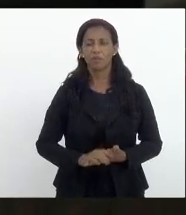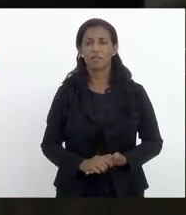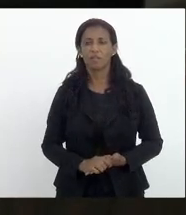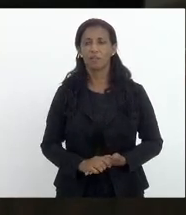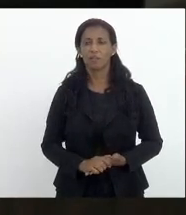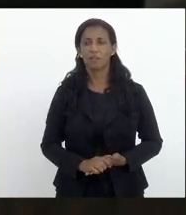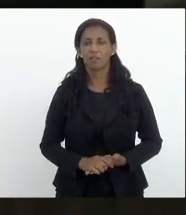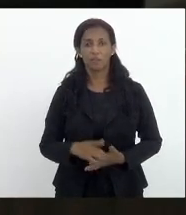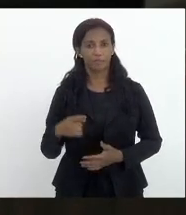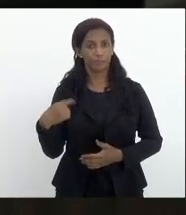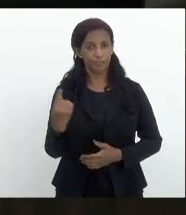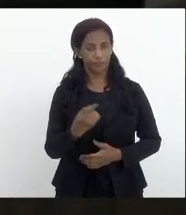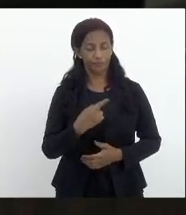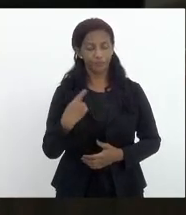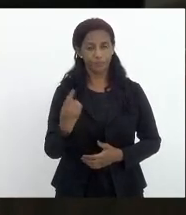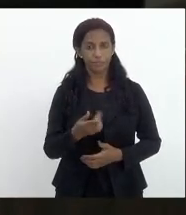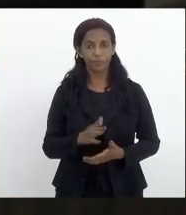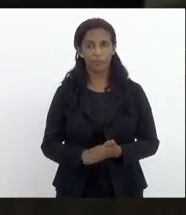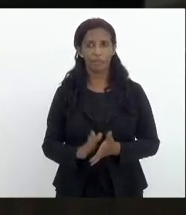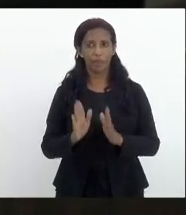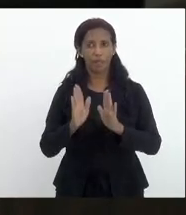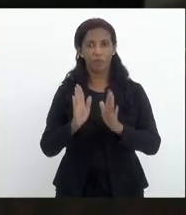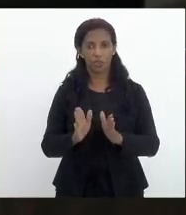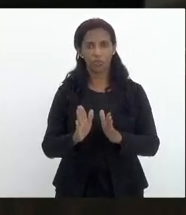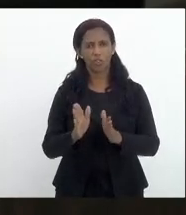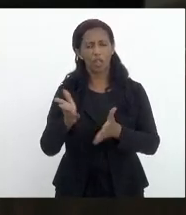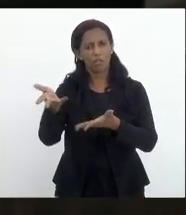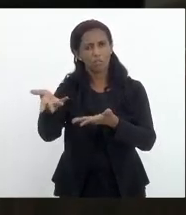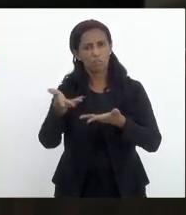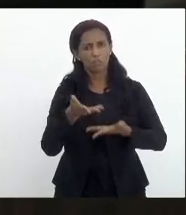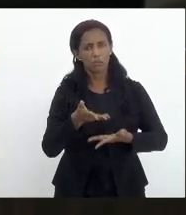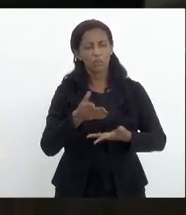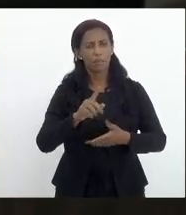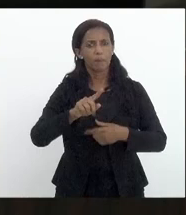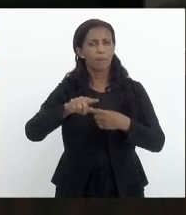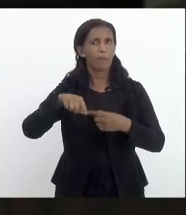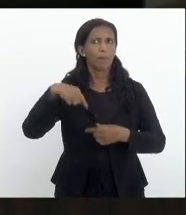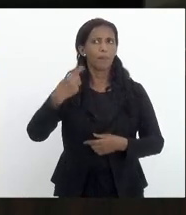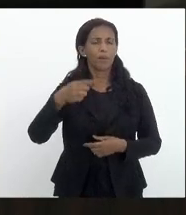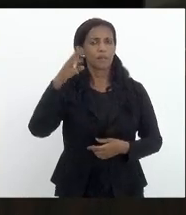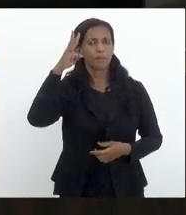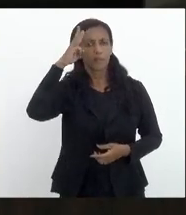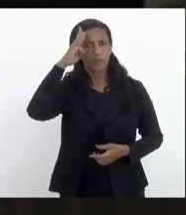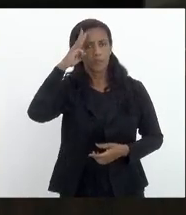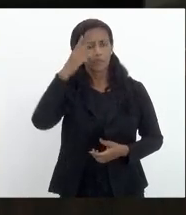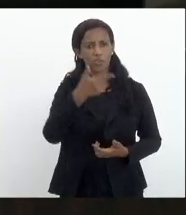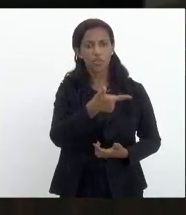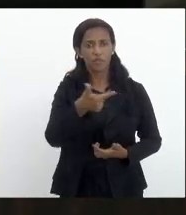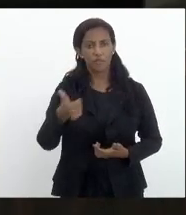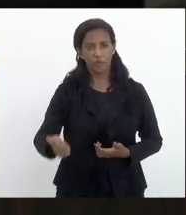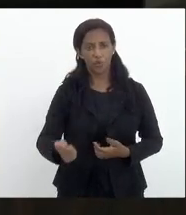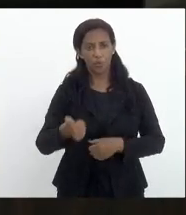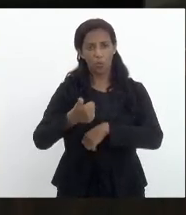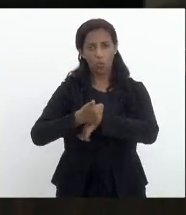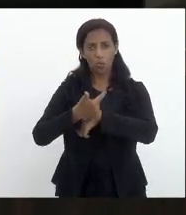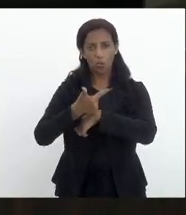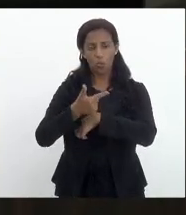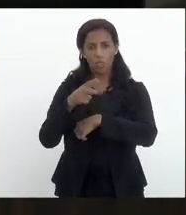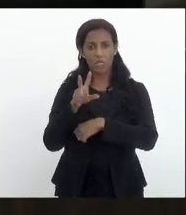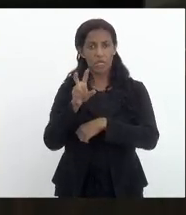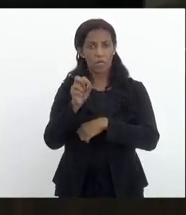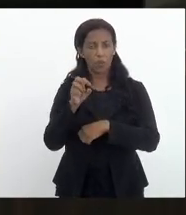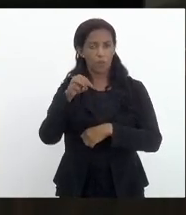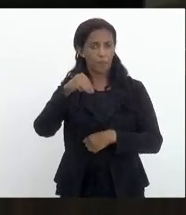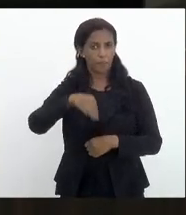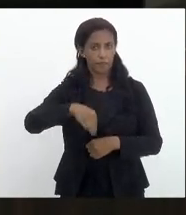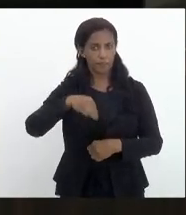já, eu já chamei para a próxima terça-feira 21, às 12 horas e 50 minutos,